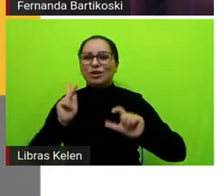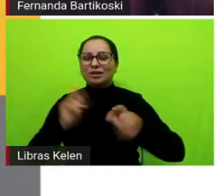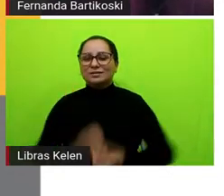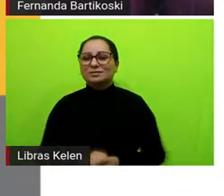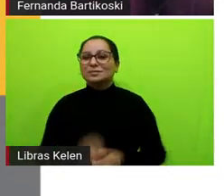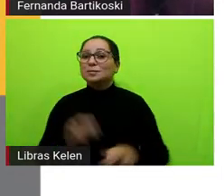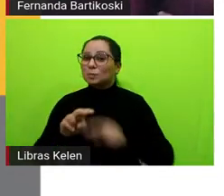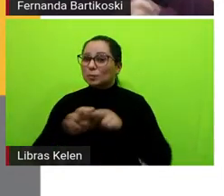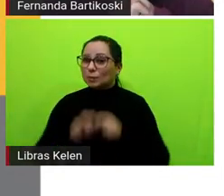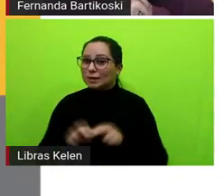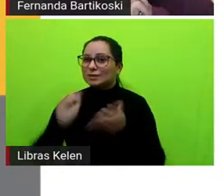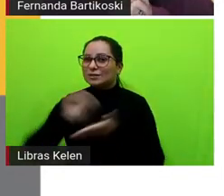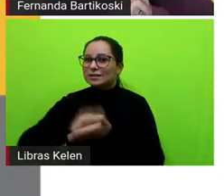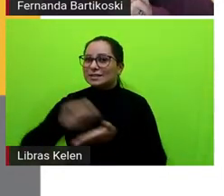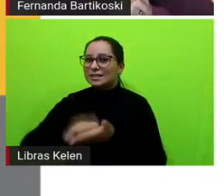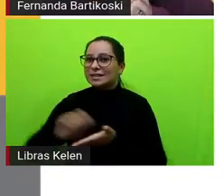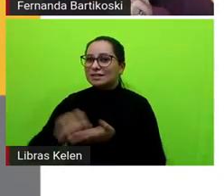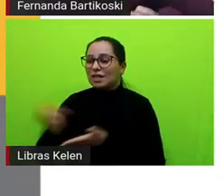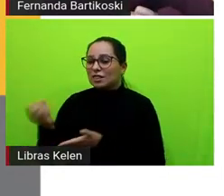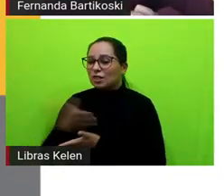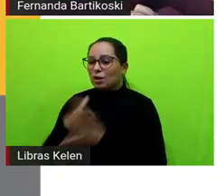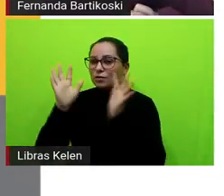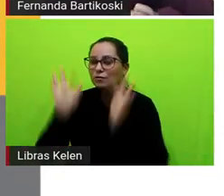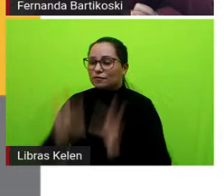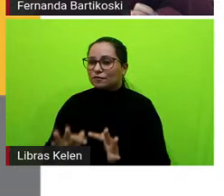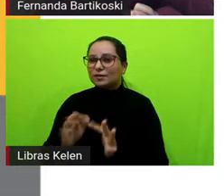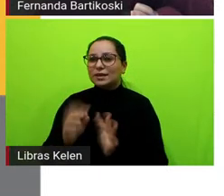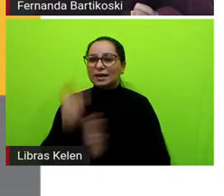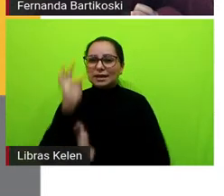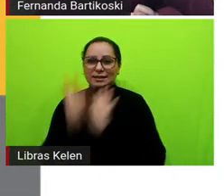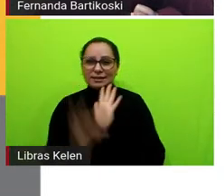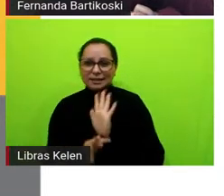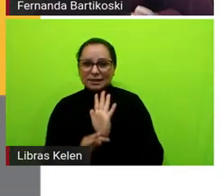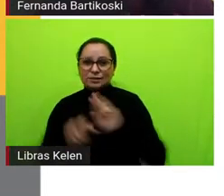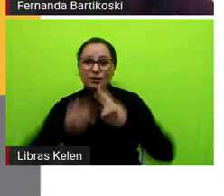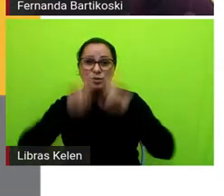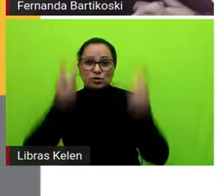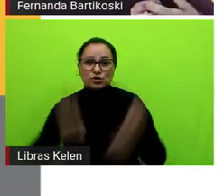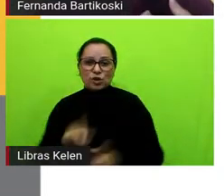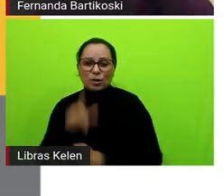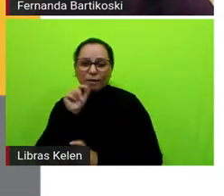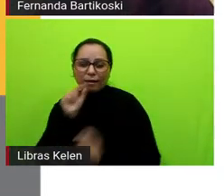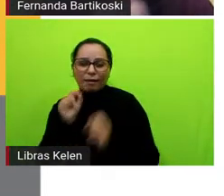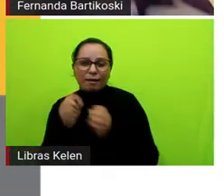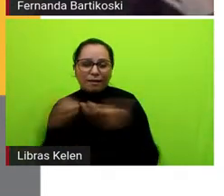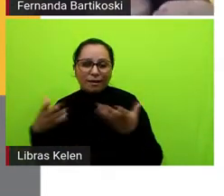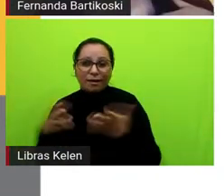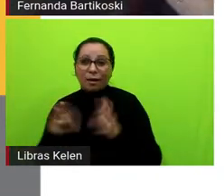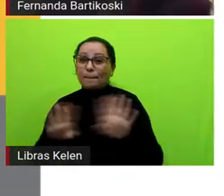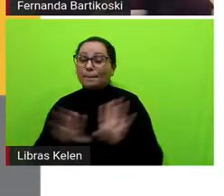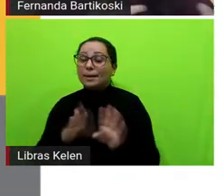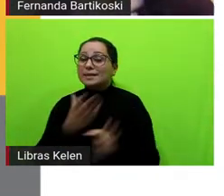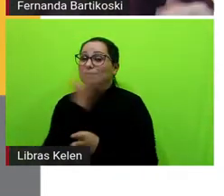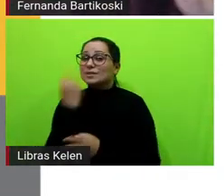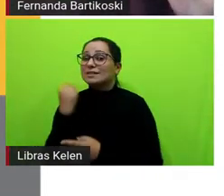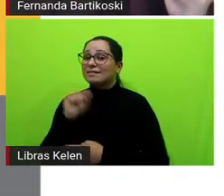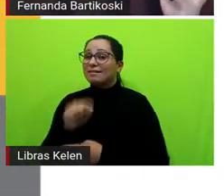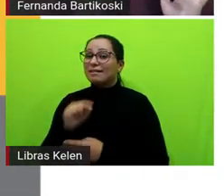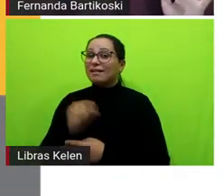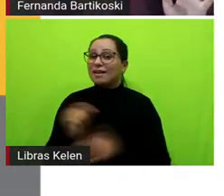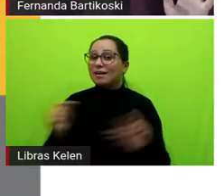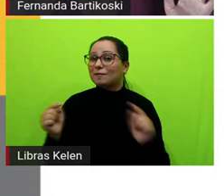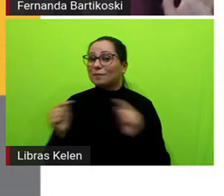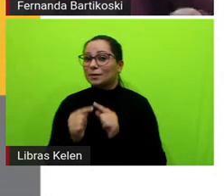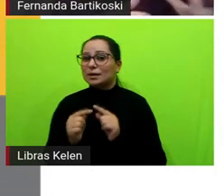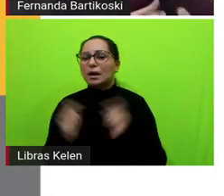escreva um novo narrativo o enigma do galinheiro no entanto não esqueça dele então a gente tem algumas vocês podem